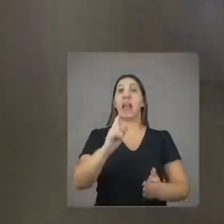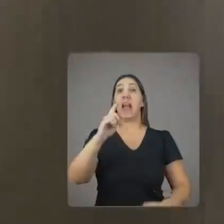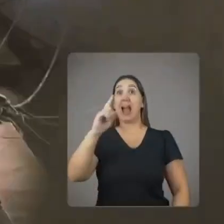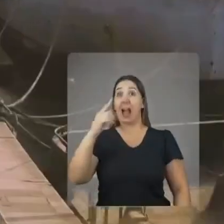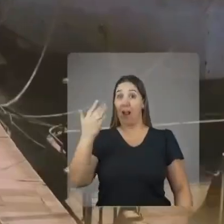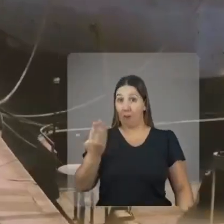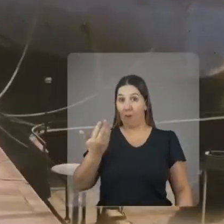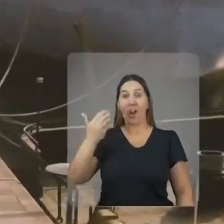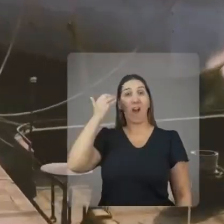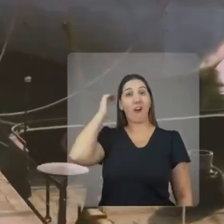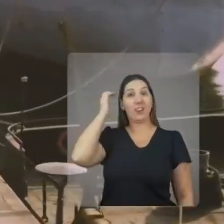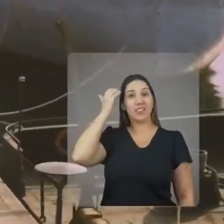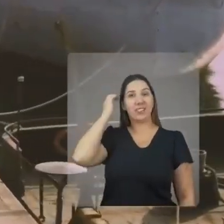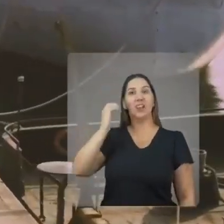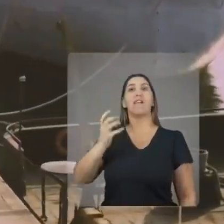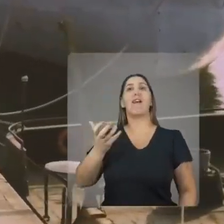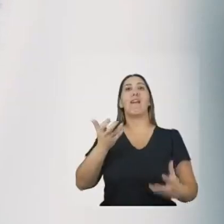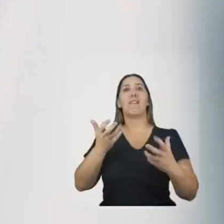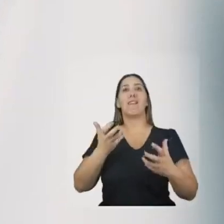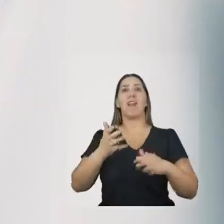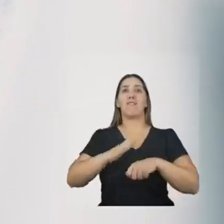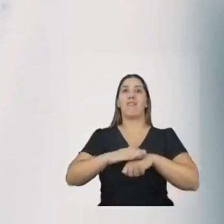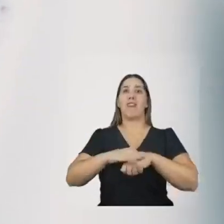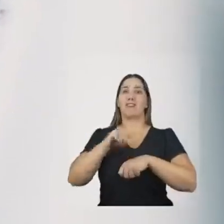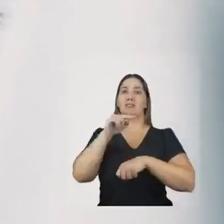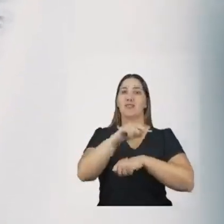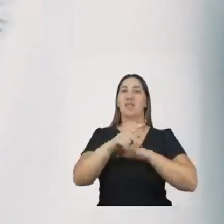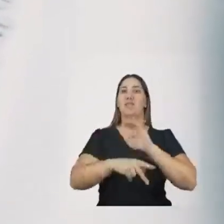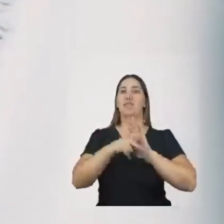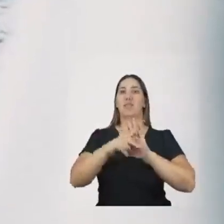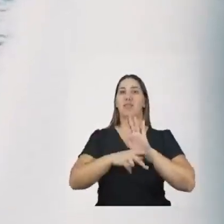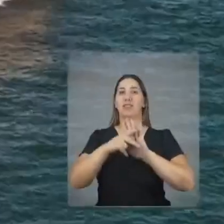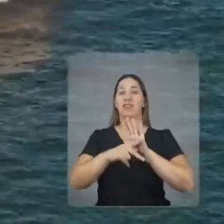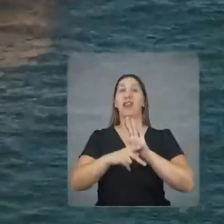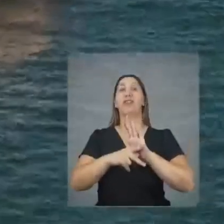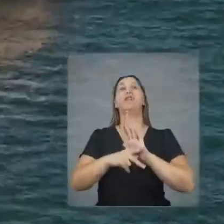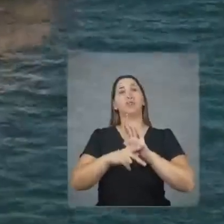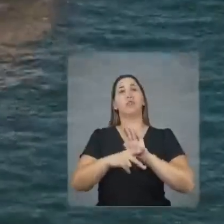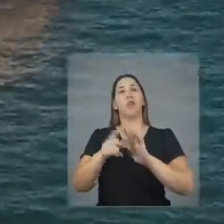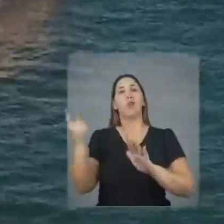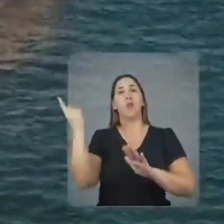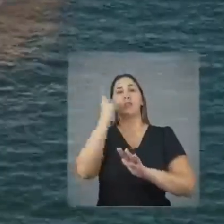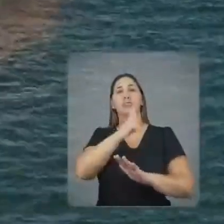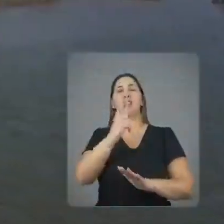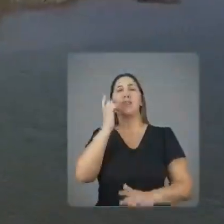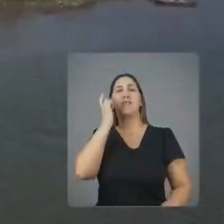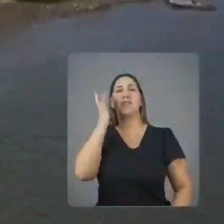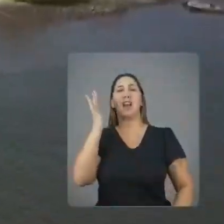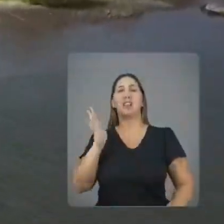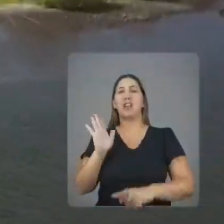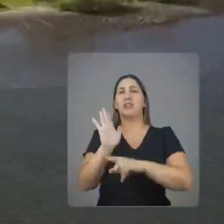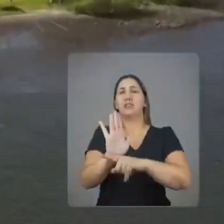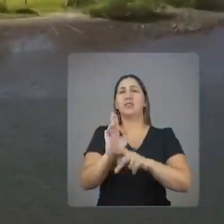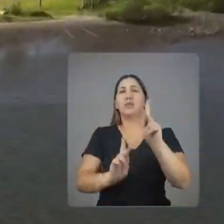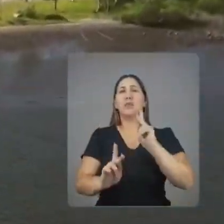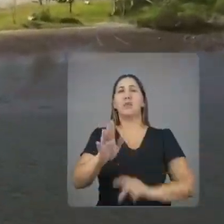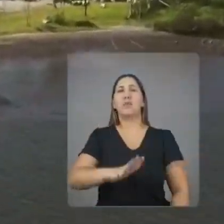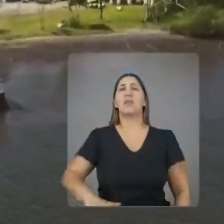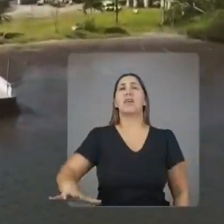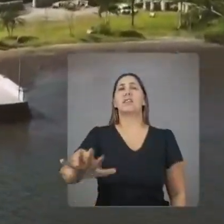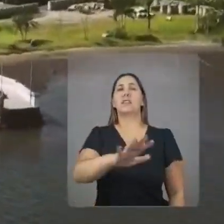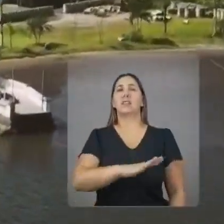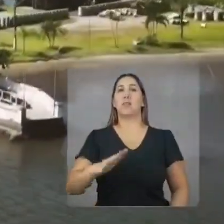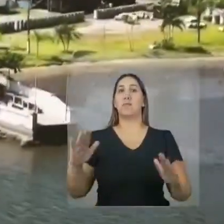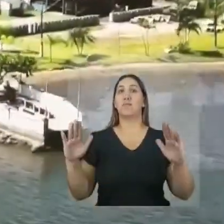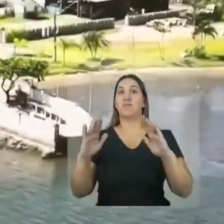que Rosana pretende implementar na Baixada seria o ponto de partida para um sistema de transporte público de atendimento à população do